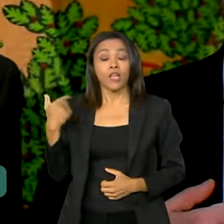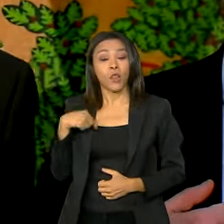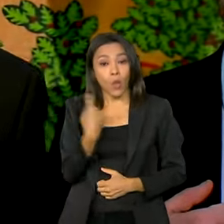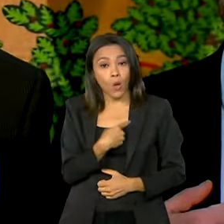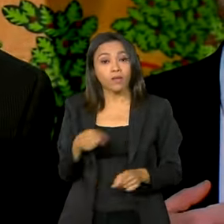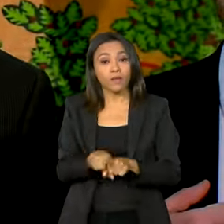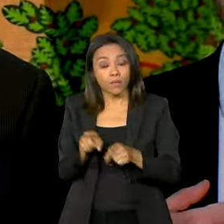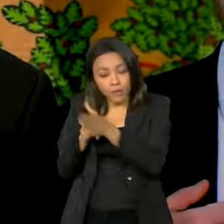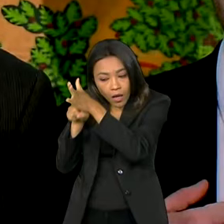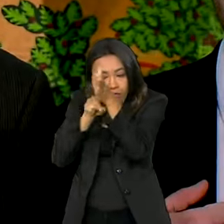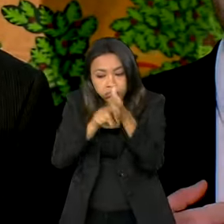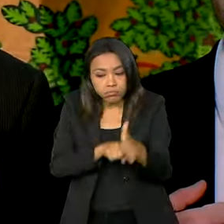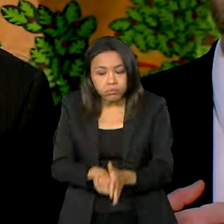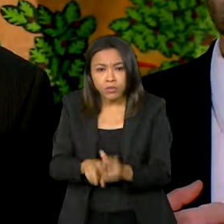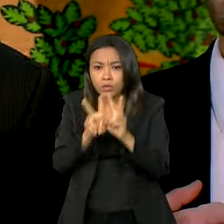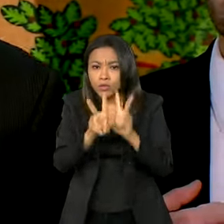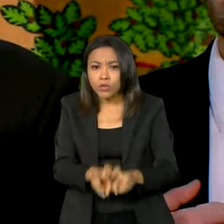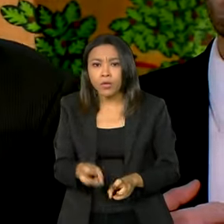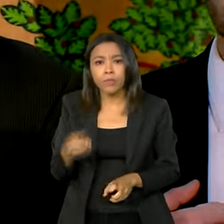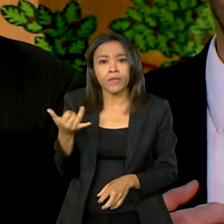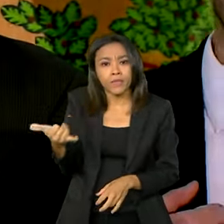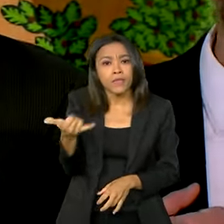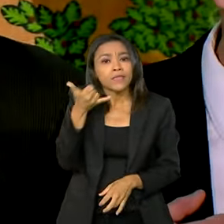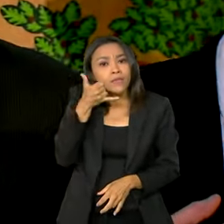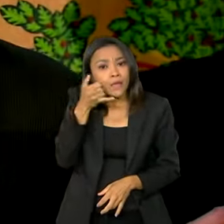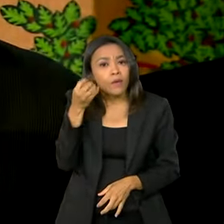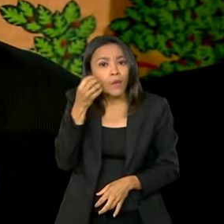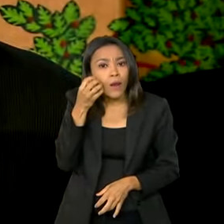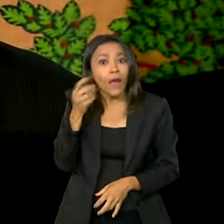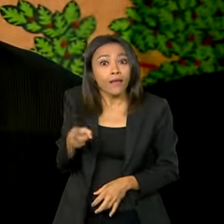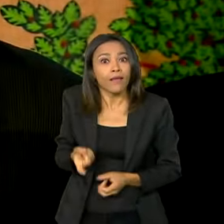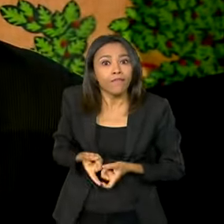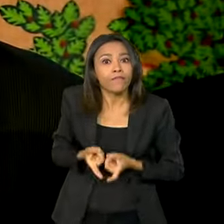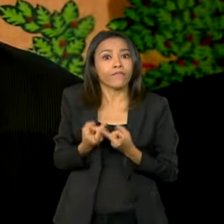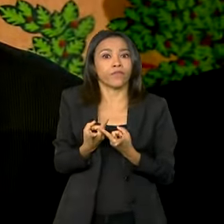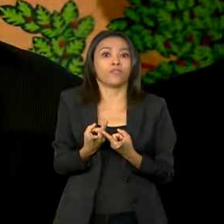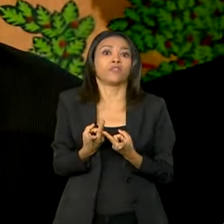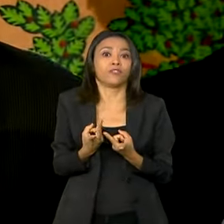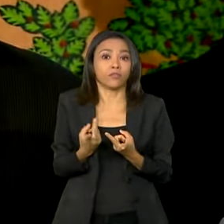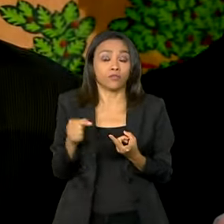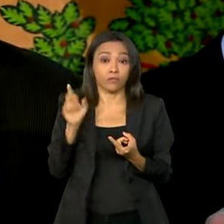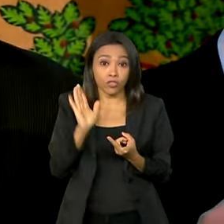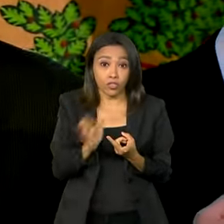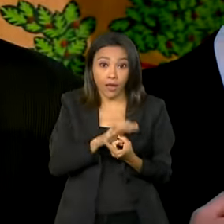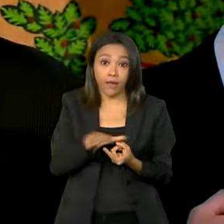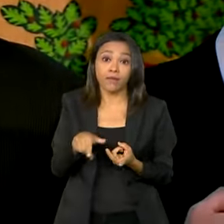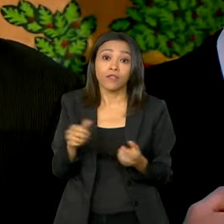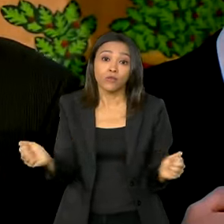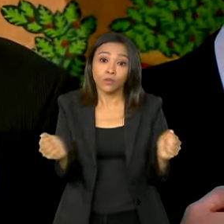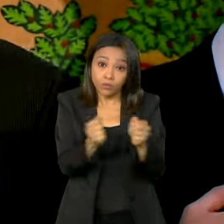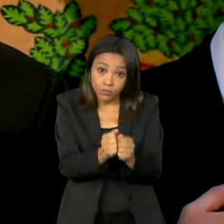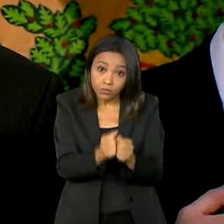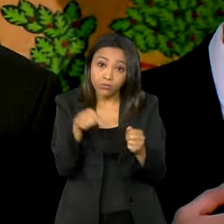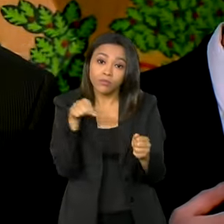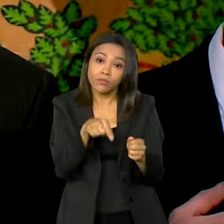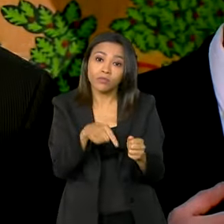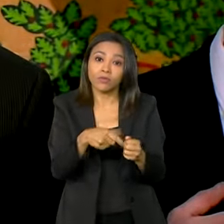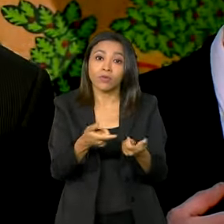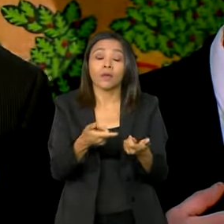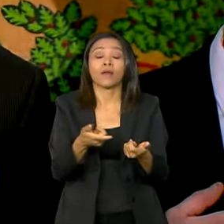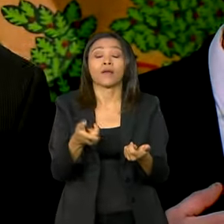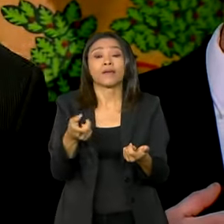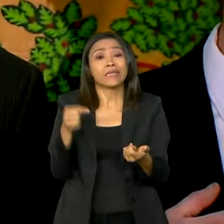a existência de celulares que são vendidos com os jogos já embutidos no próprio